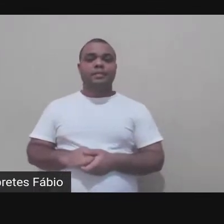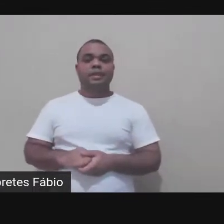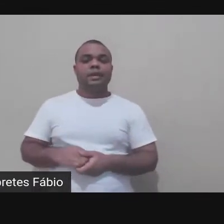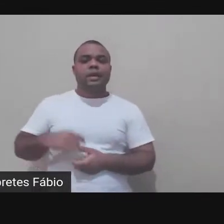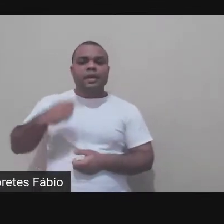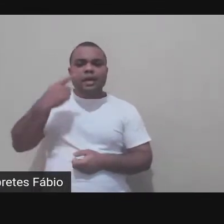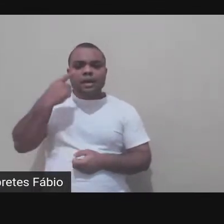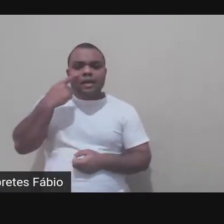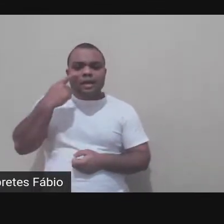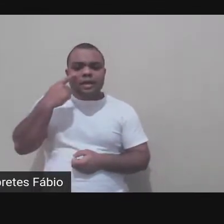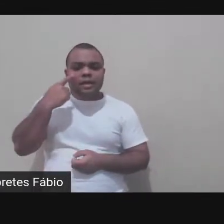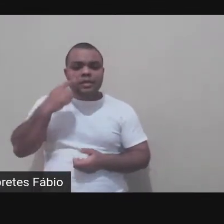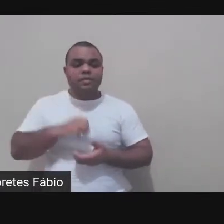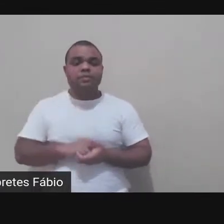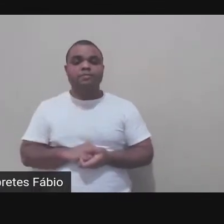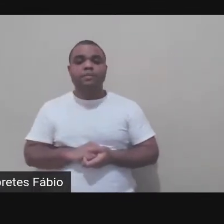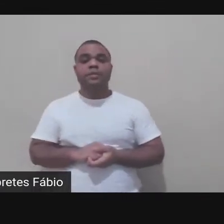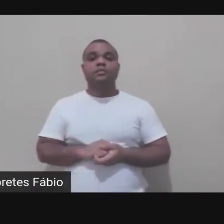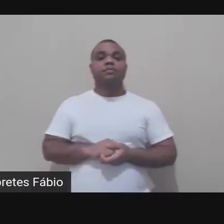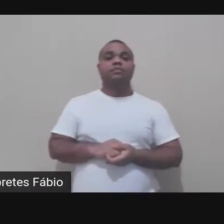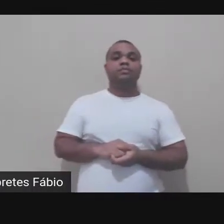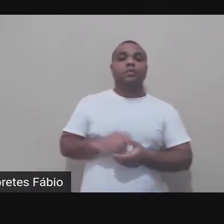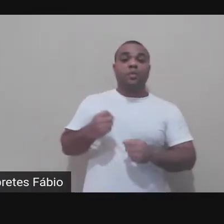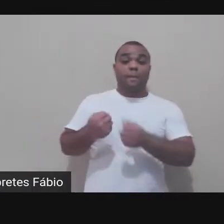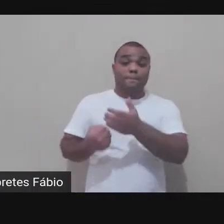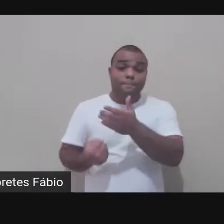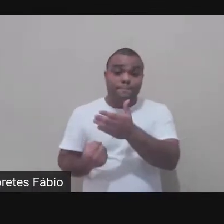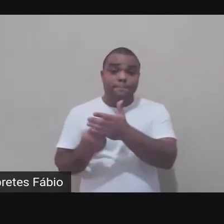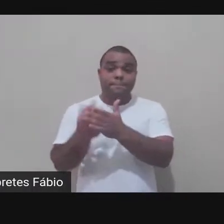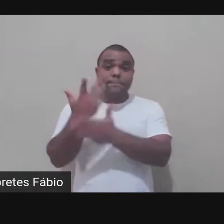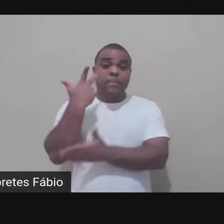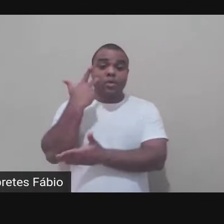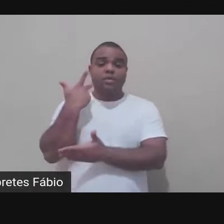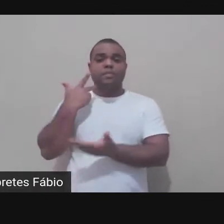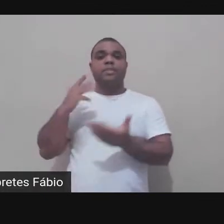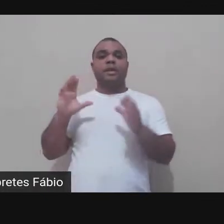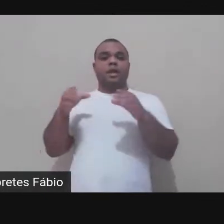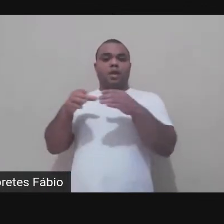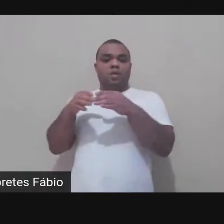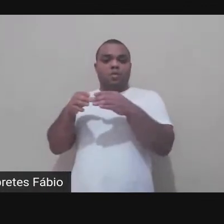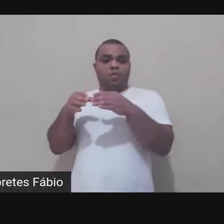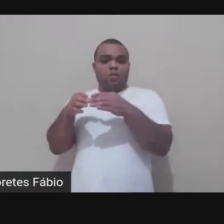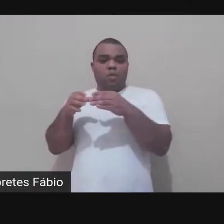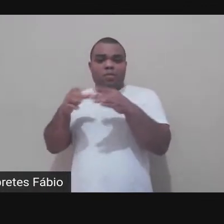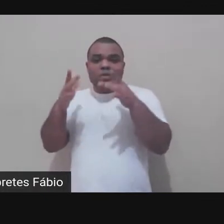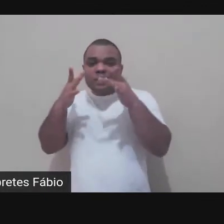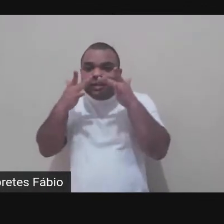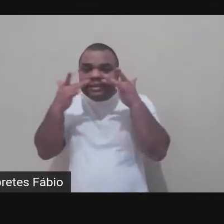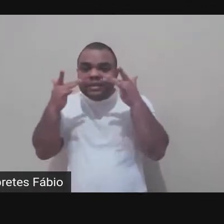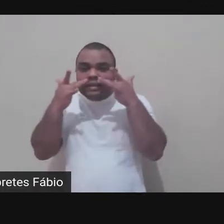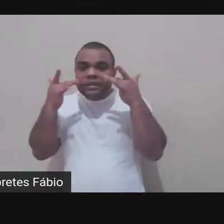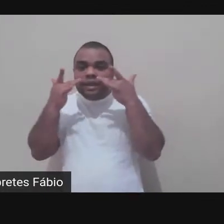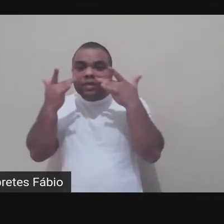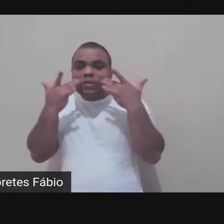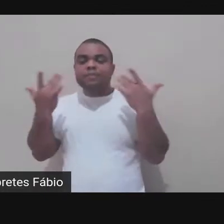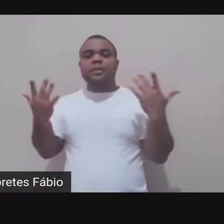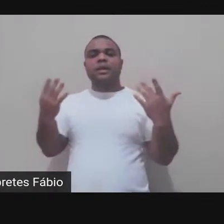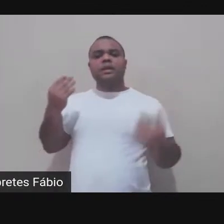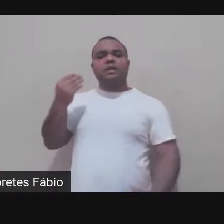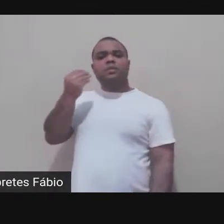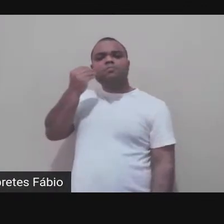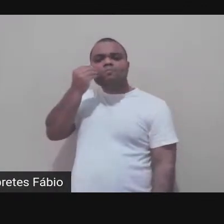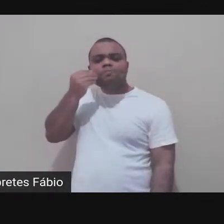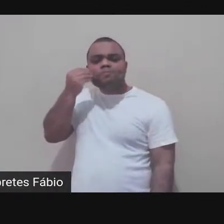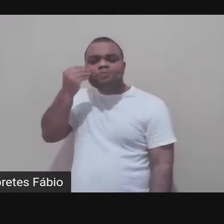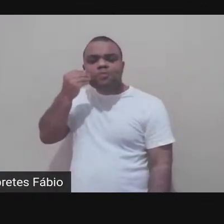uma produção de 2010 da Royal Shakespeare Company que é uma das companhias de teatro mais prestigiosas do mundo na qual eles